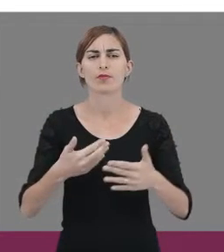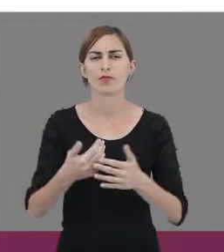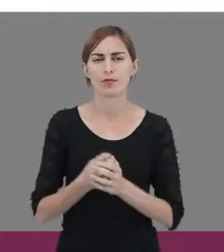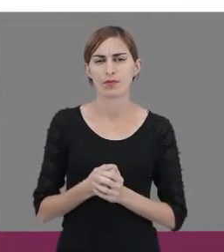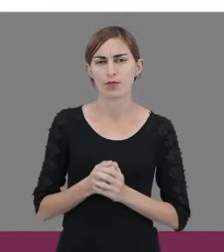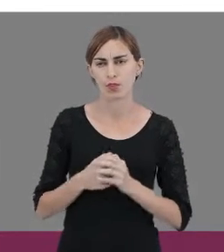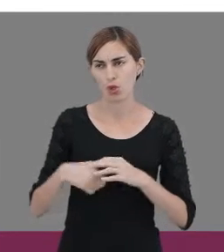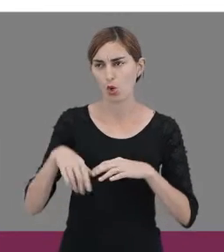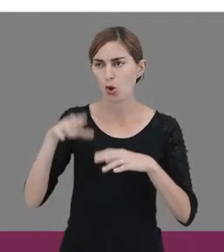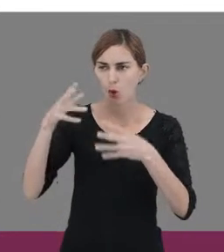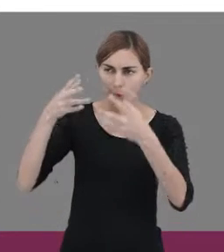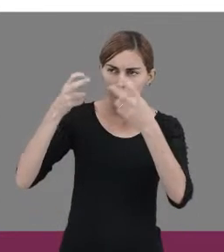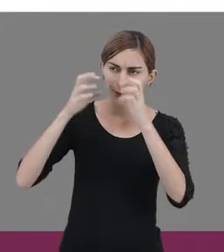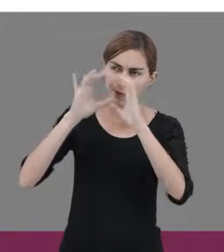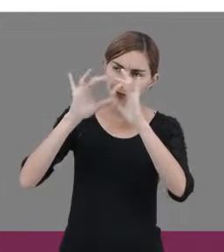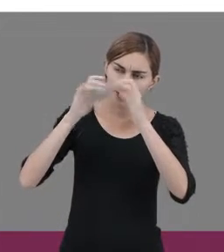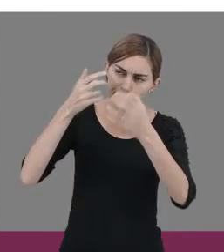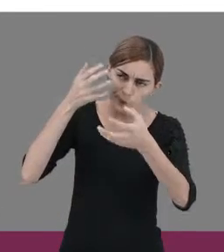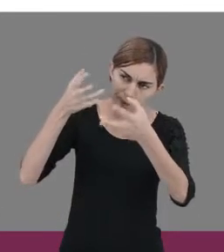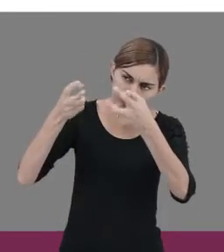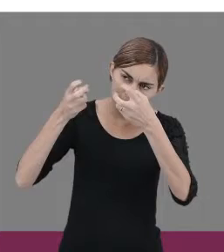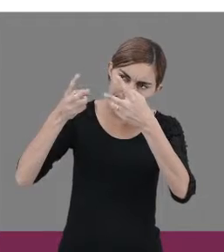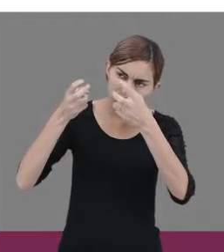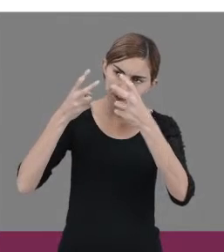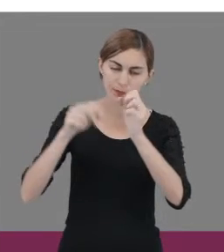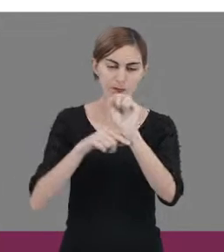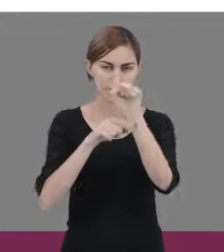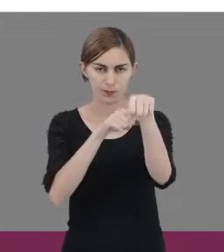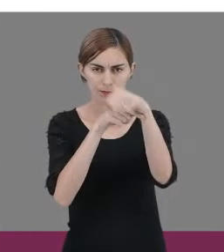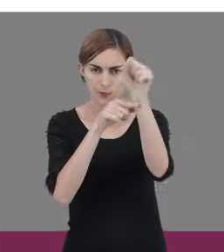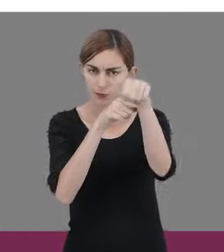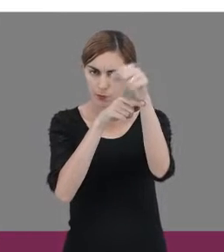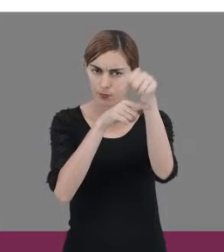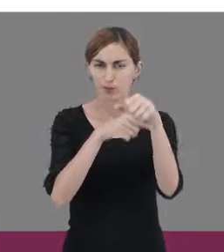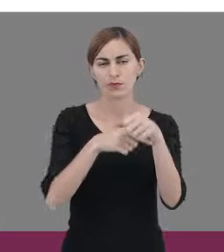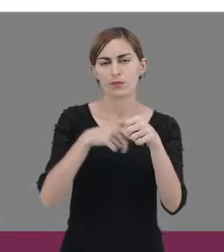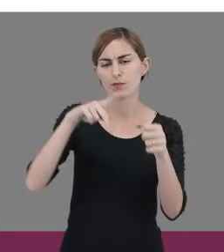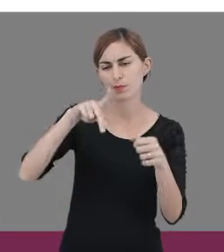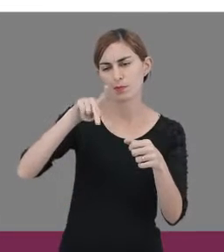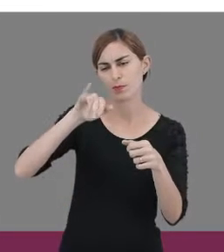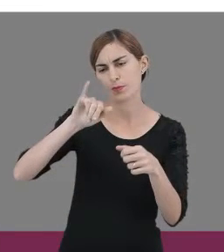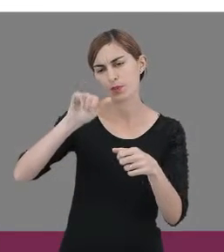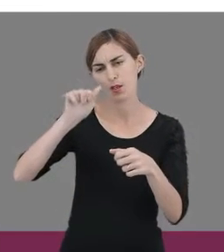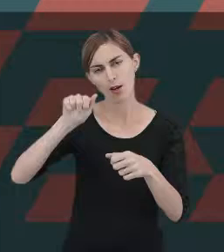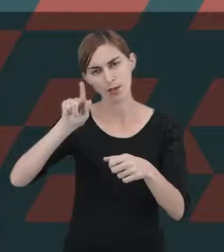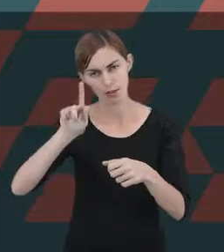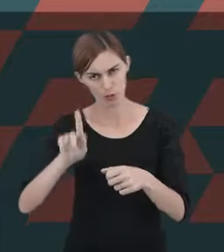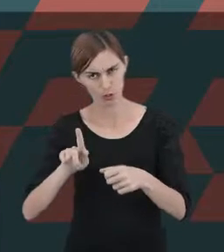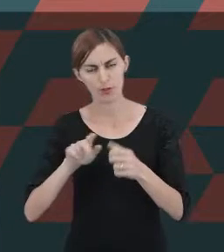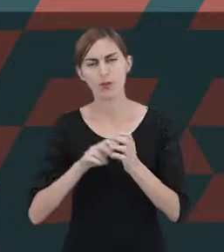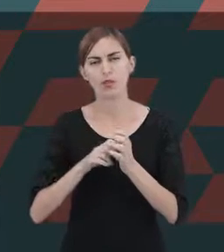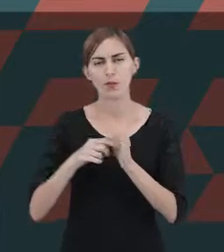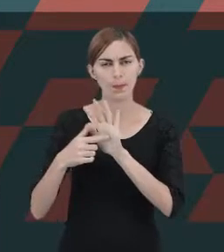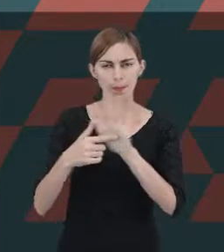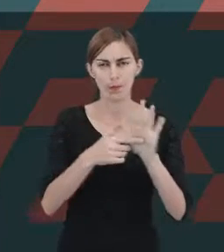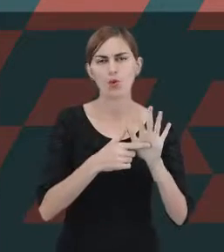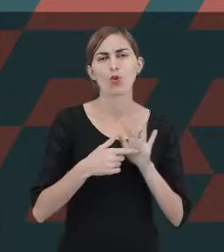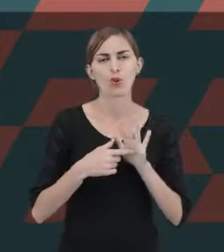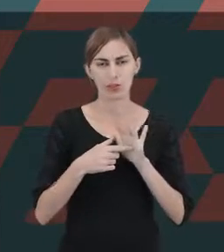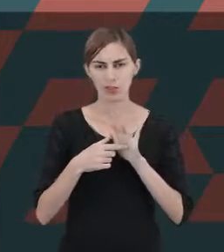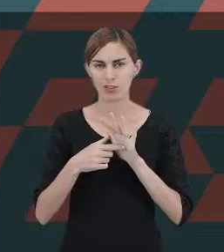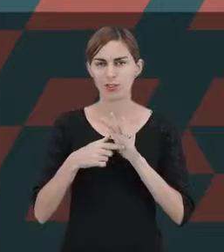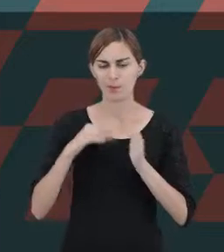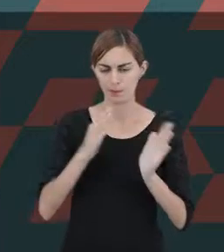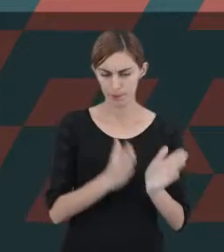cognitivos e motores. Então, Piaget apresenta para a gente uma estruturação de fases